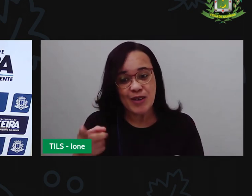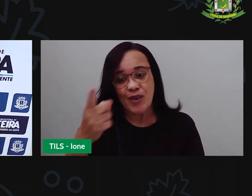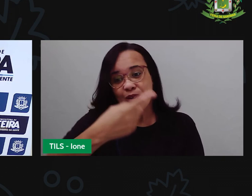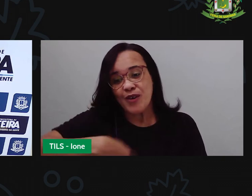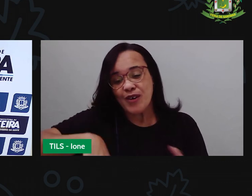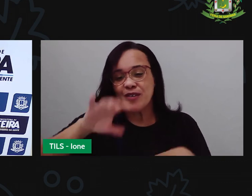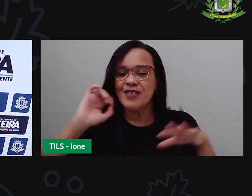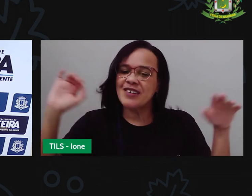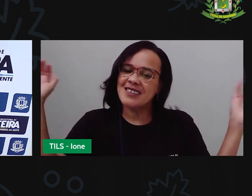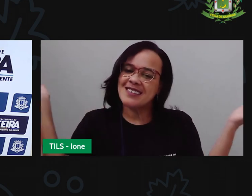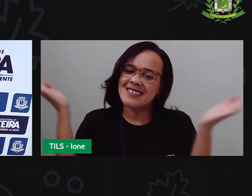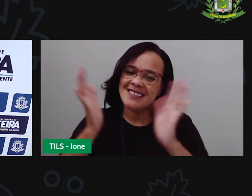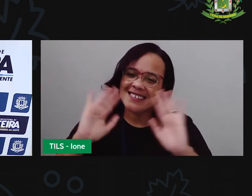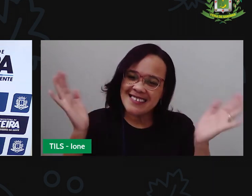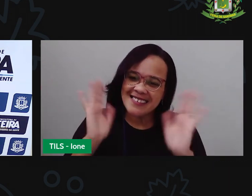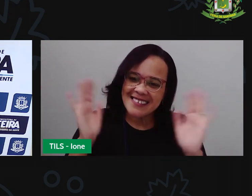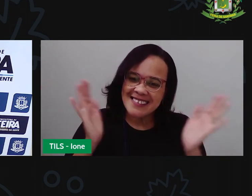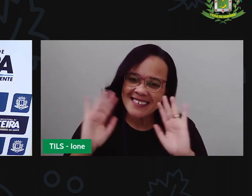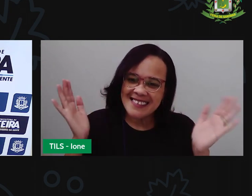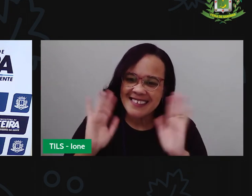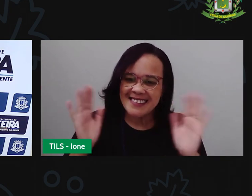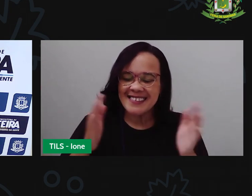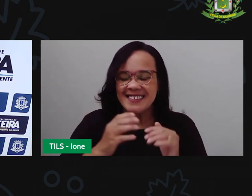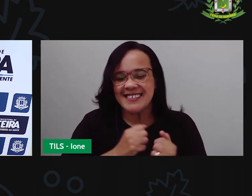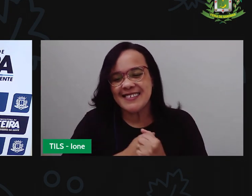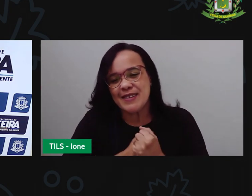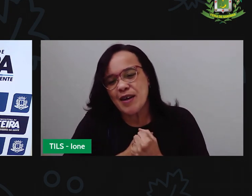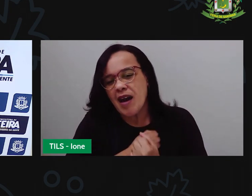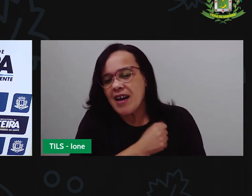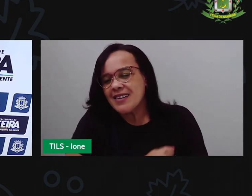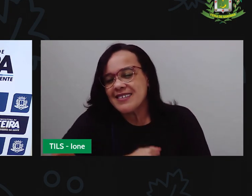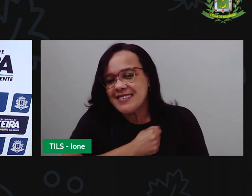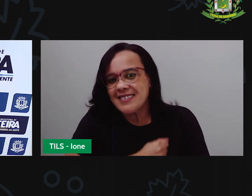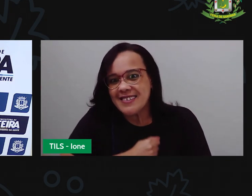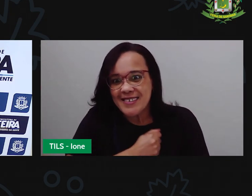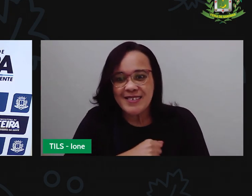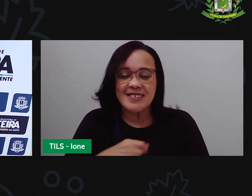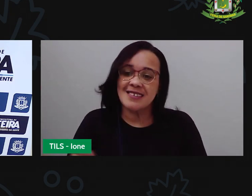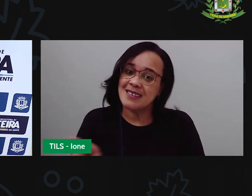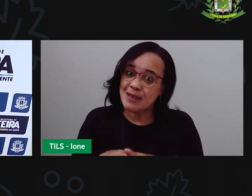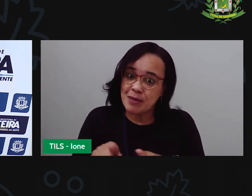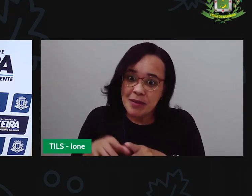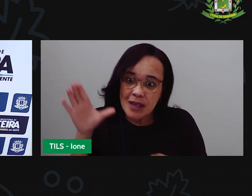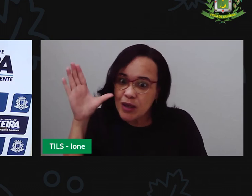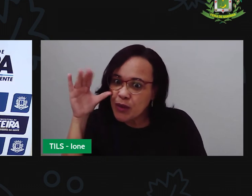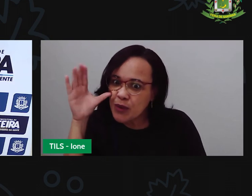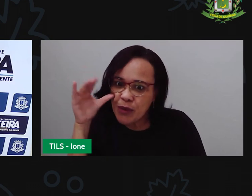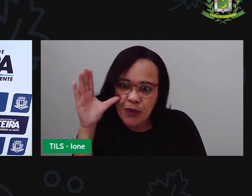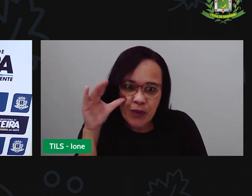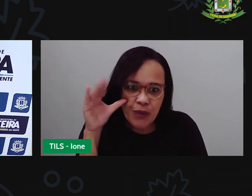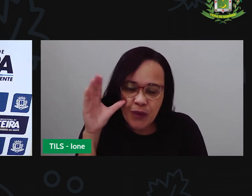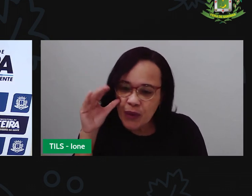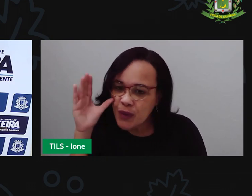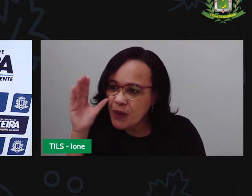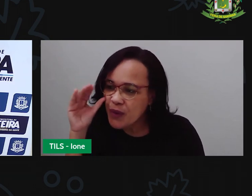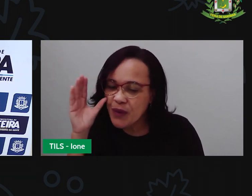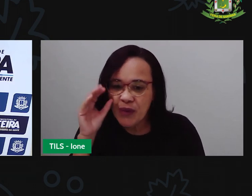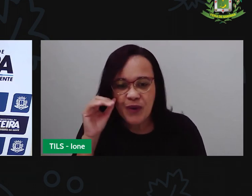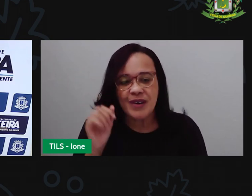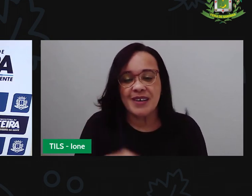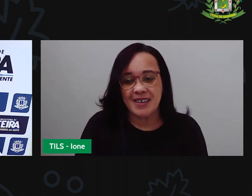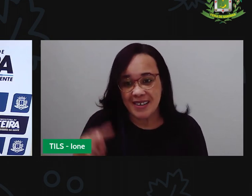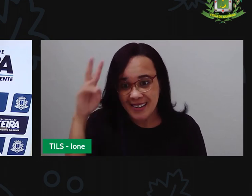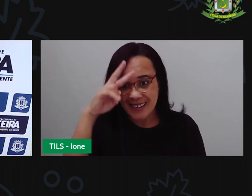amores. Já estou com saudade e curiosa para descobrir o finalmente dessa história